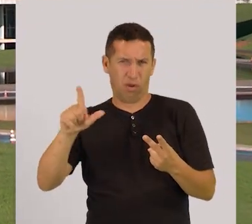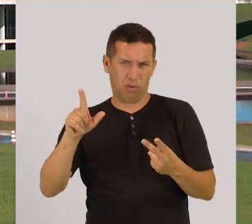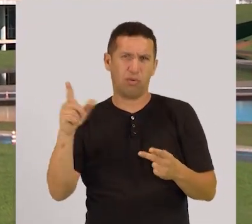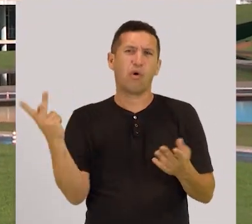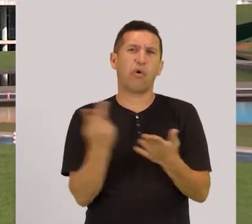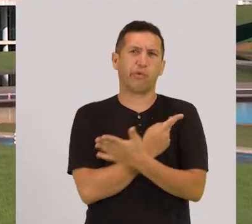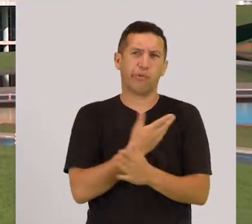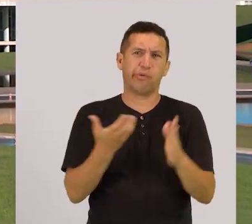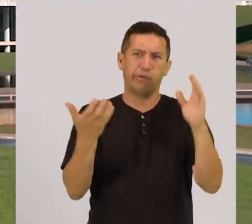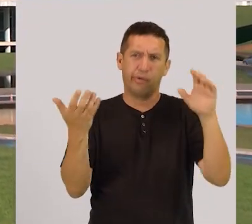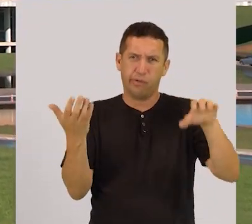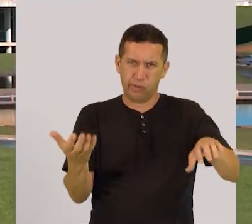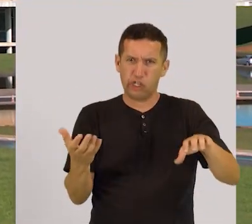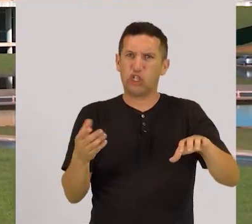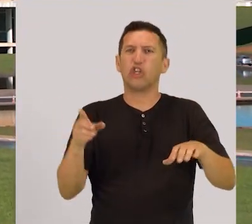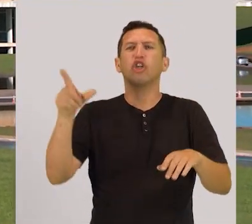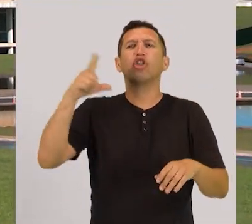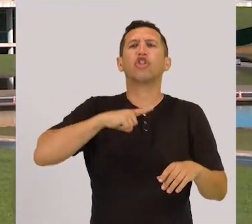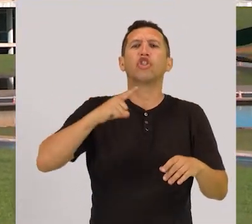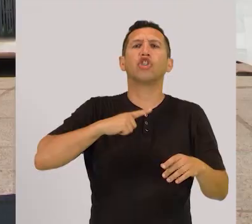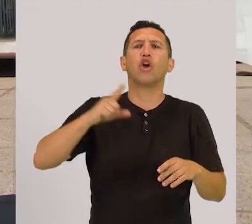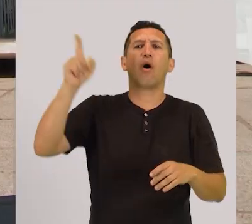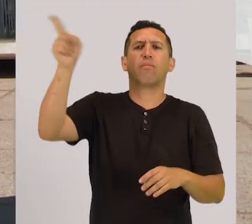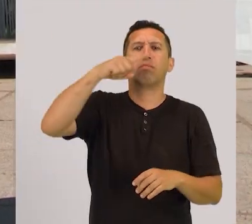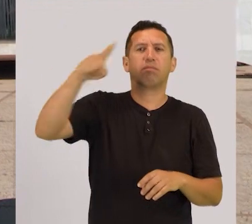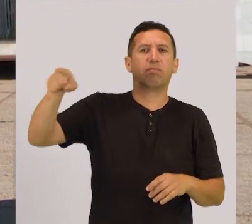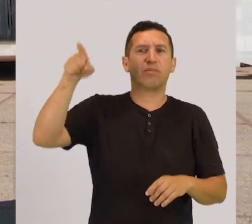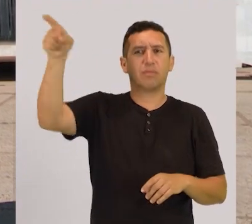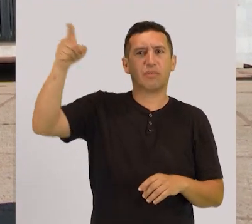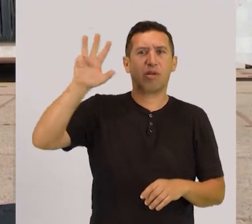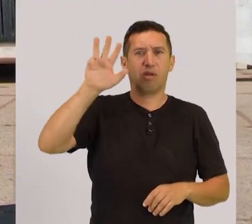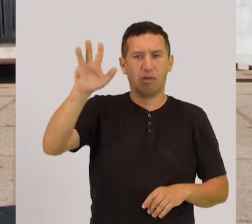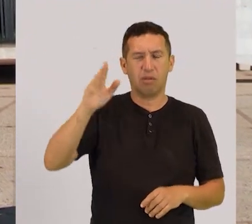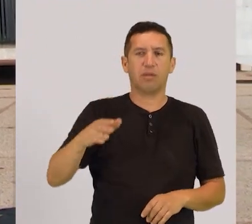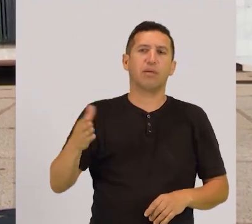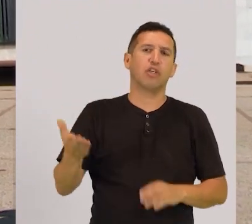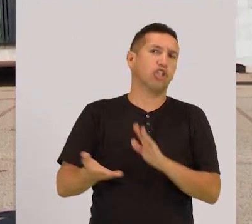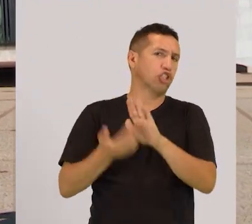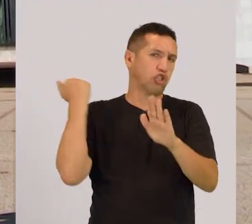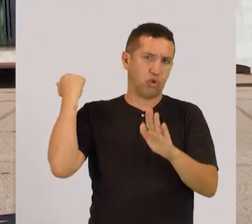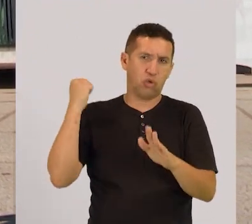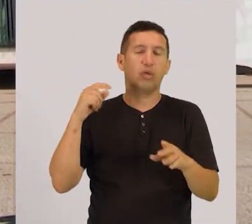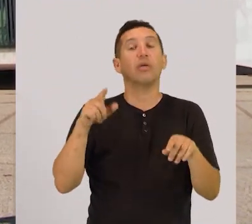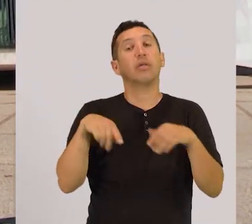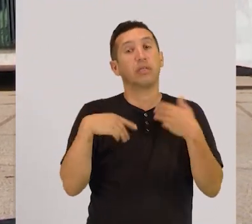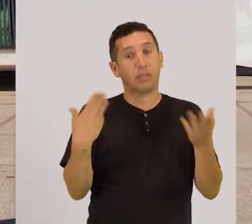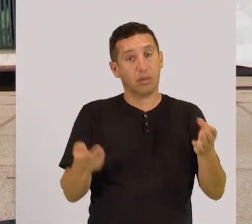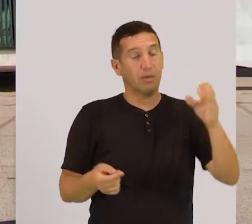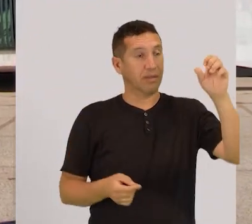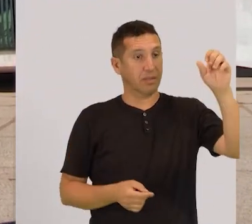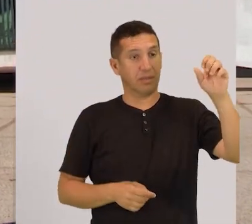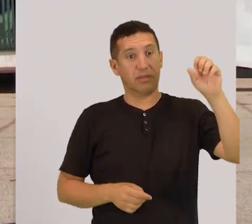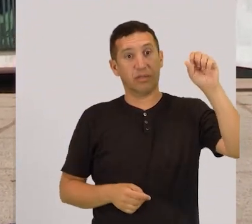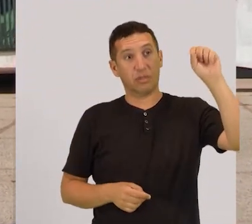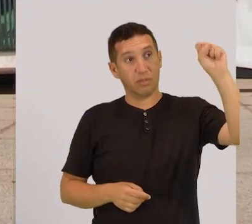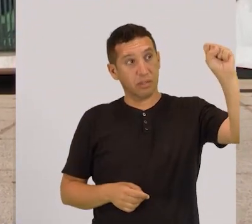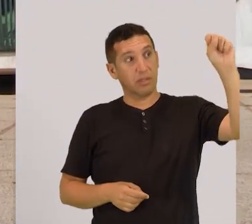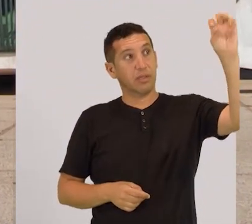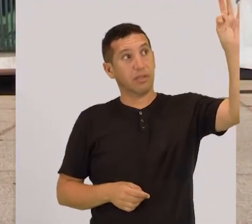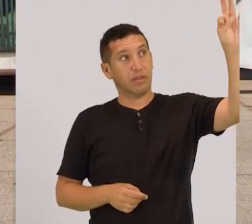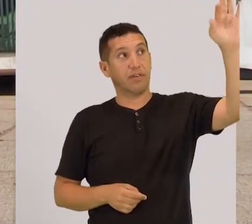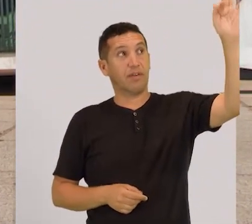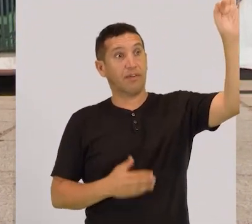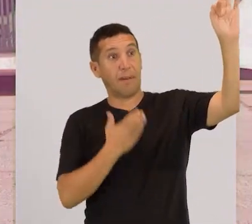Congresso Nacional derrubou o veto do presidente Lula e o governo federal deve entrar com um pedido para que o Supremo Tribunal Federal